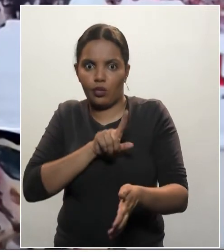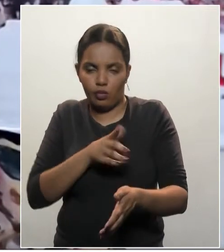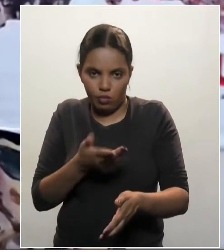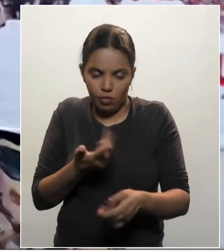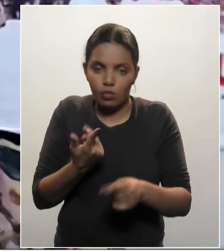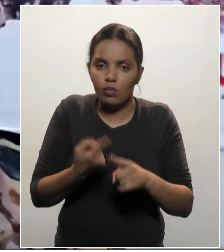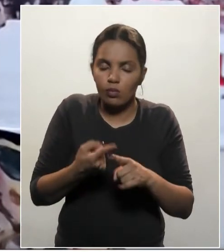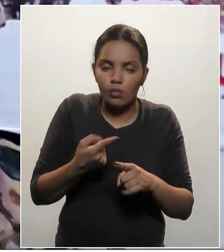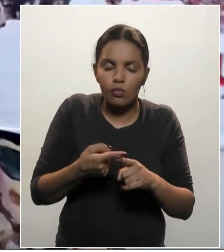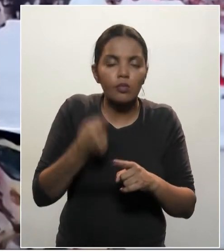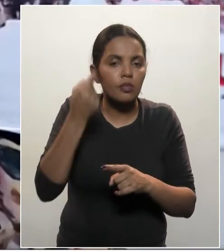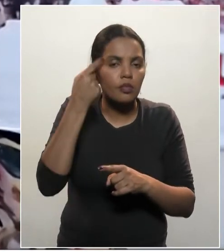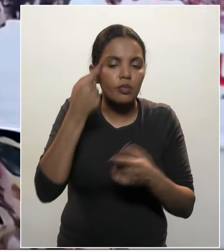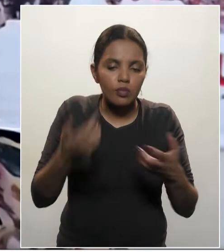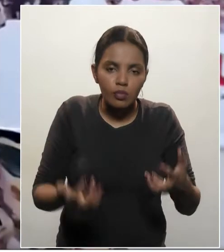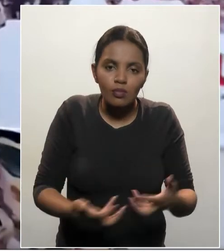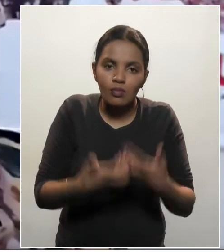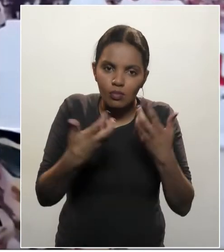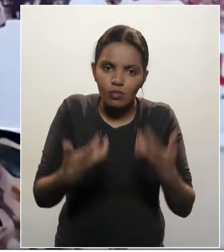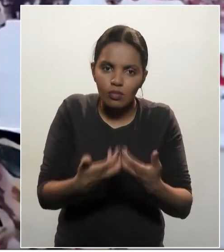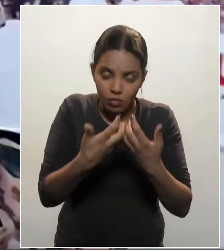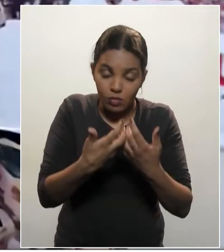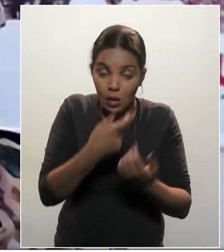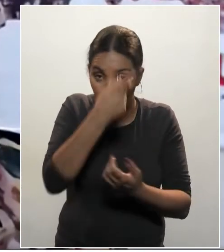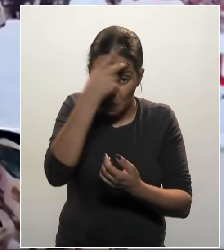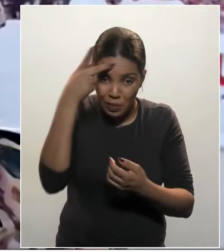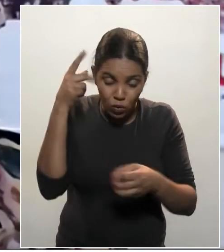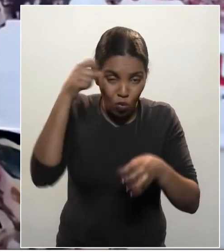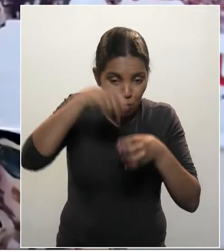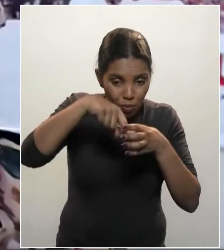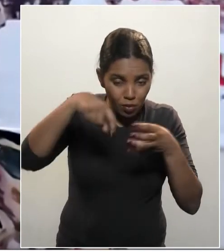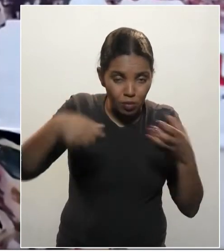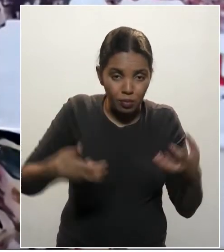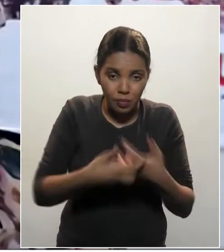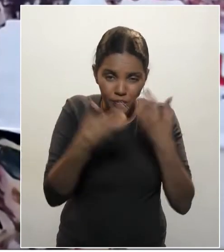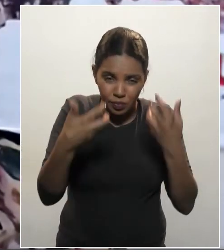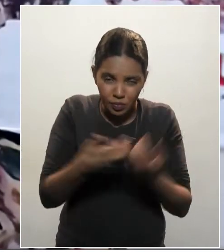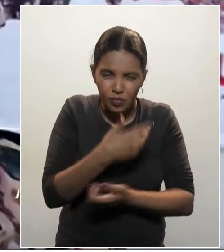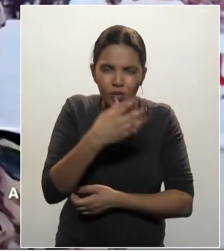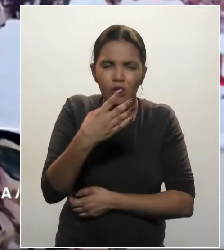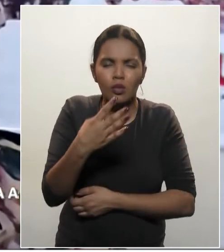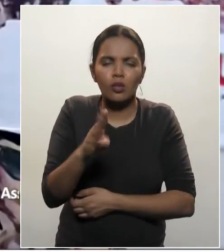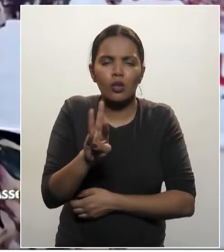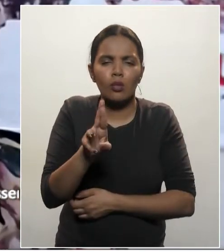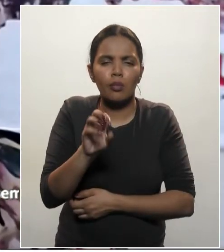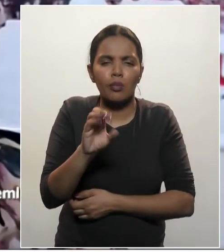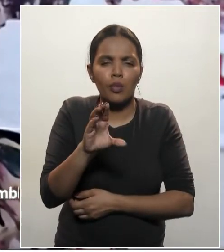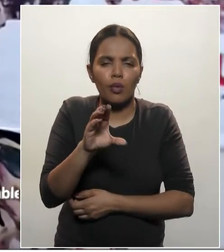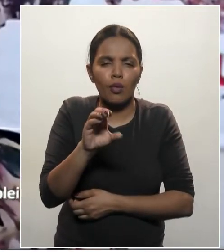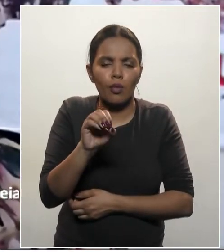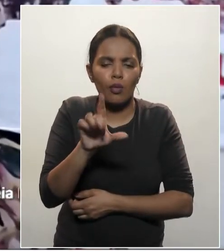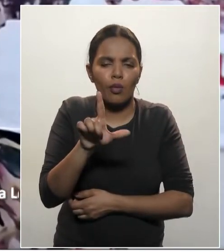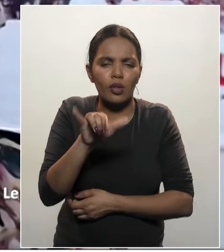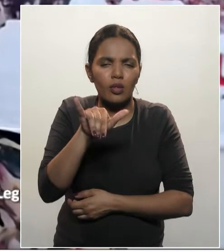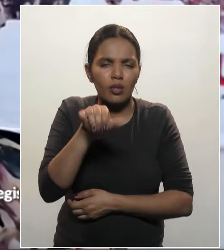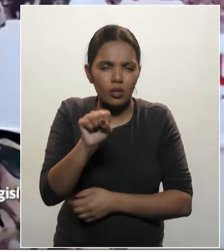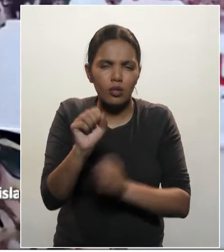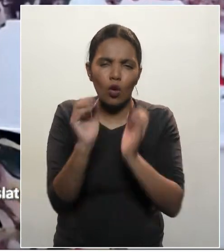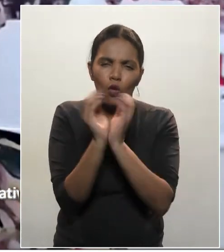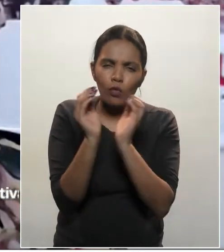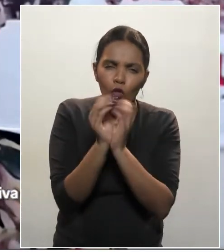própria questão das hortaliças. Quem, o agricultor que plantou brócolis, que plantou couve-flor, ele tem